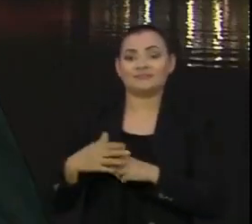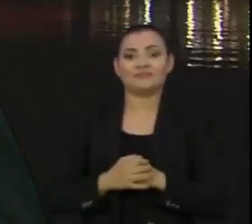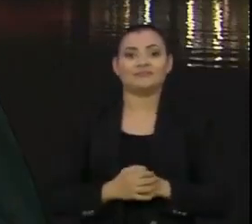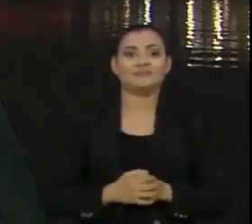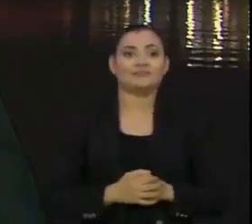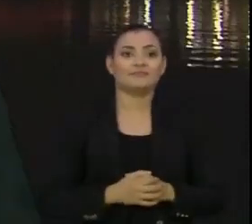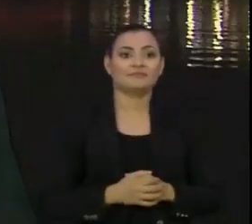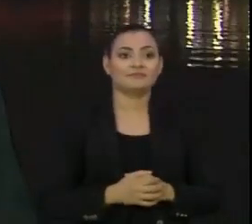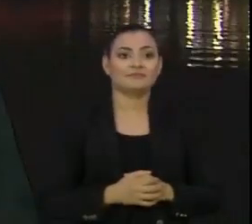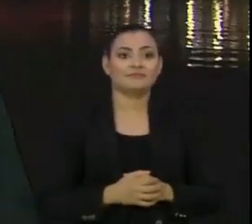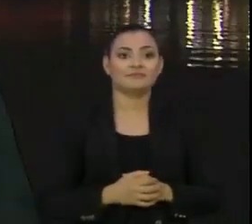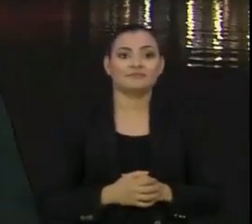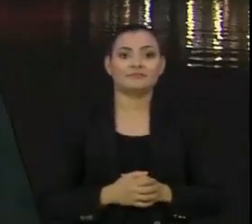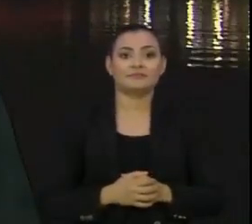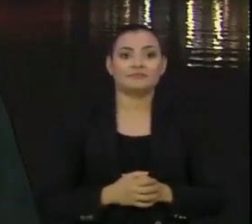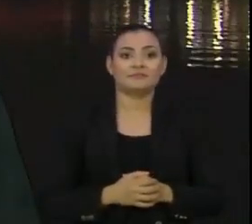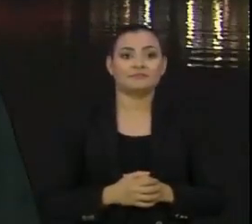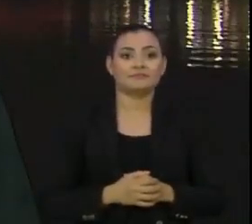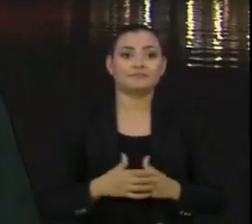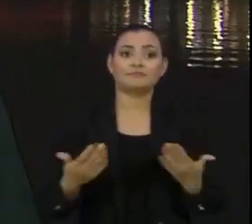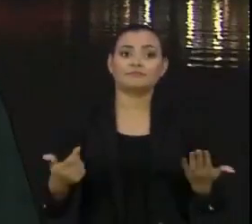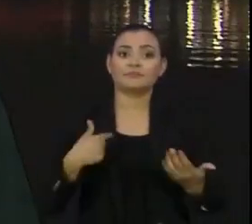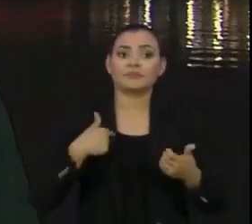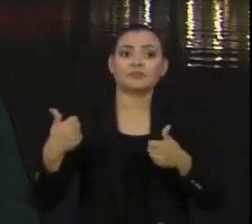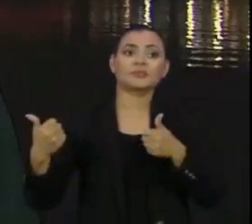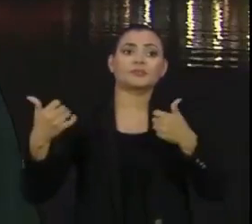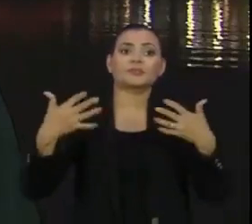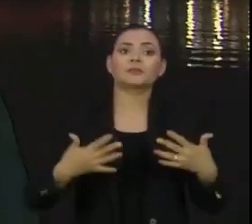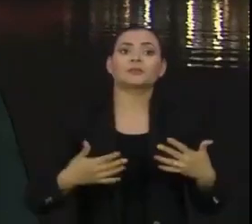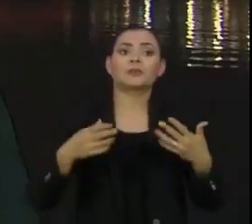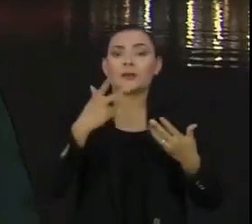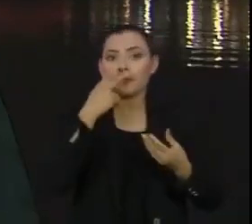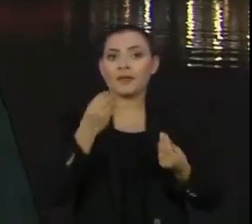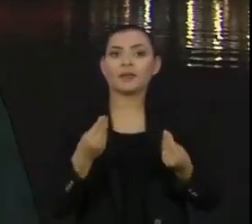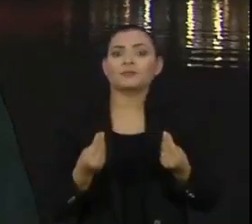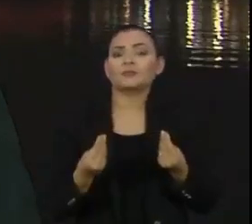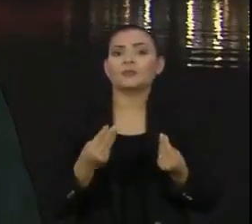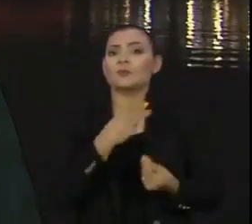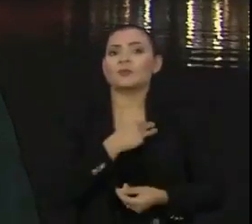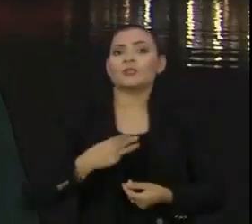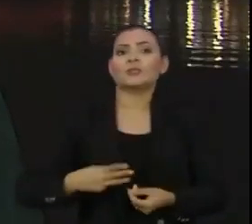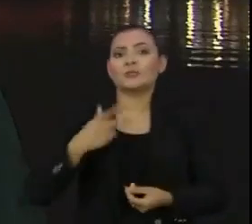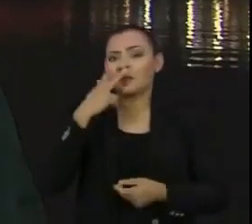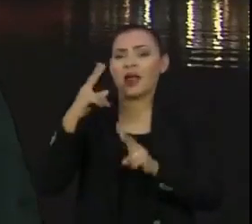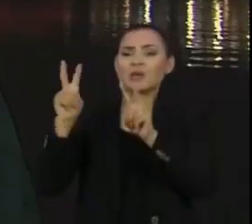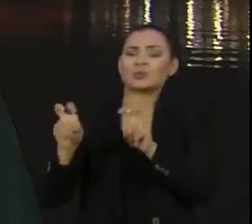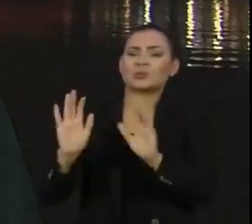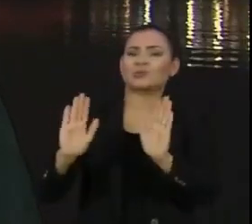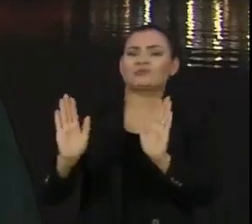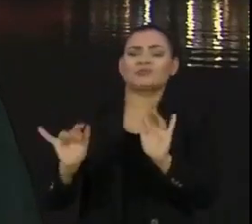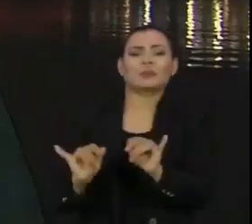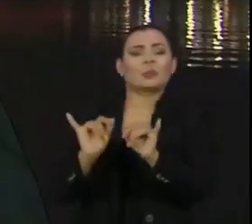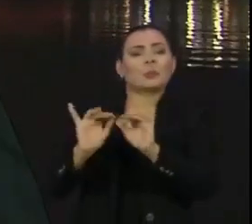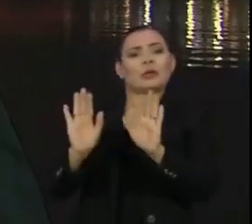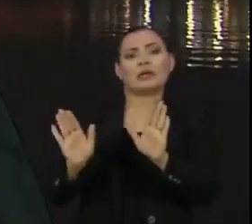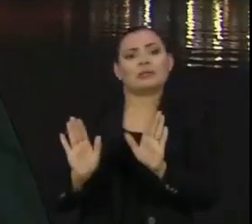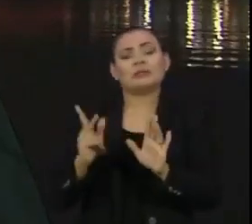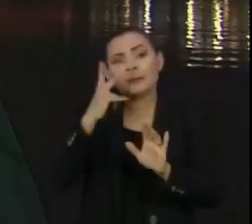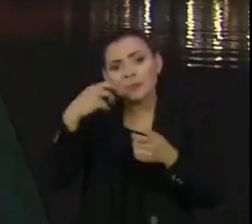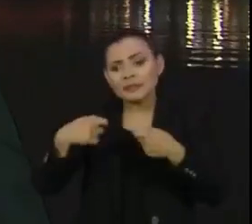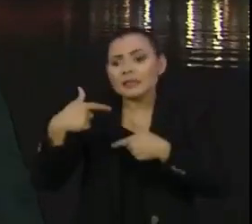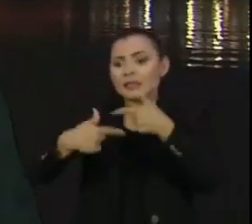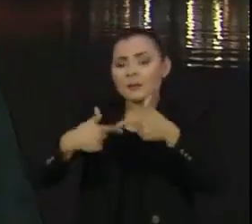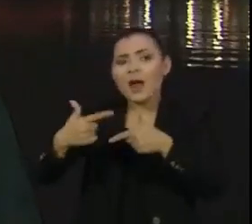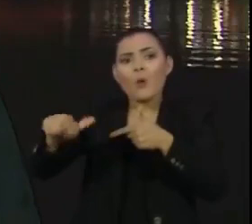Eu vejo como falta de assunto do ministro. O ministro precisava trabalhar um pouco mais em outras